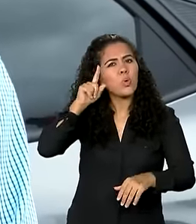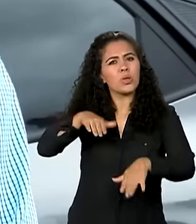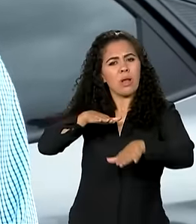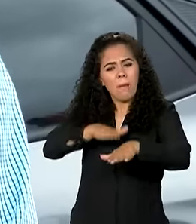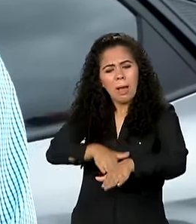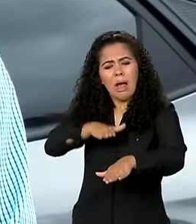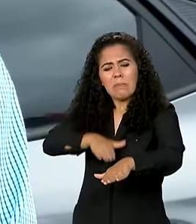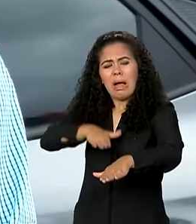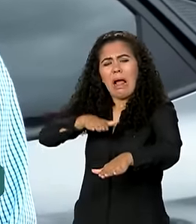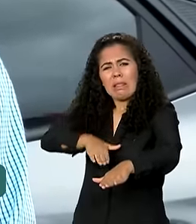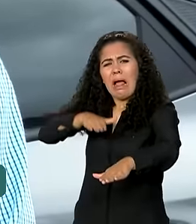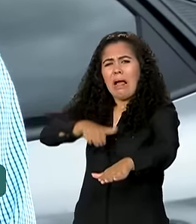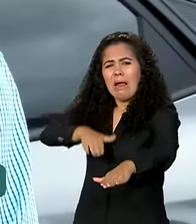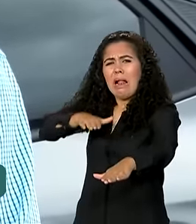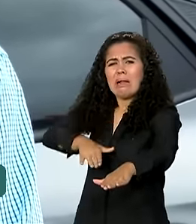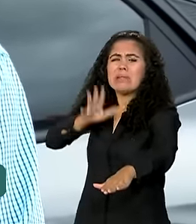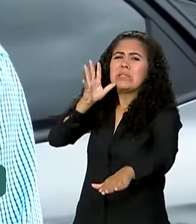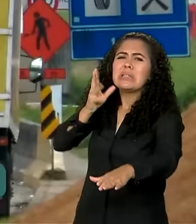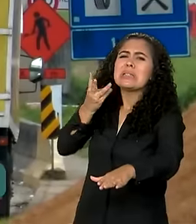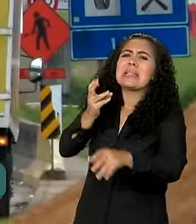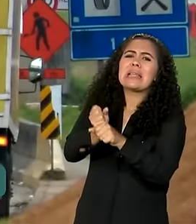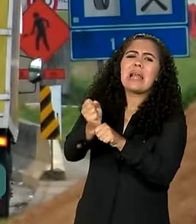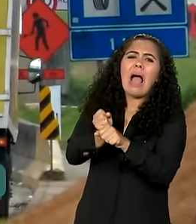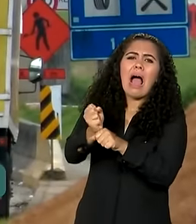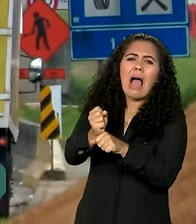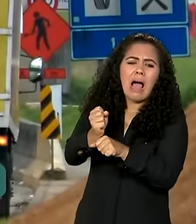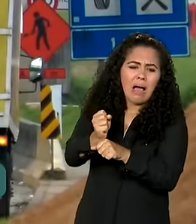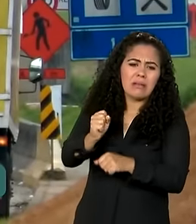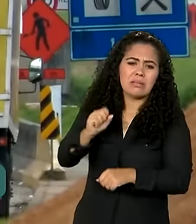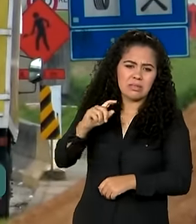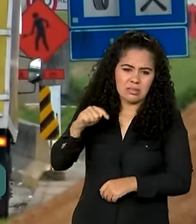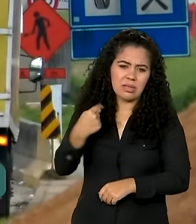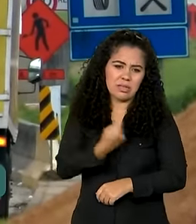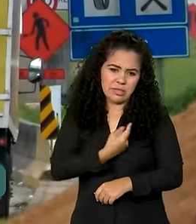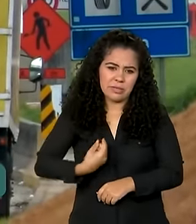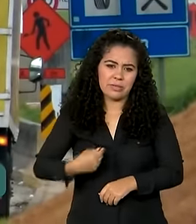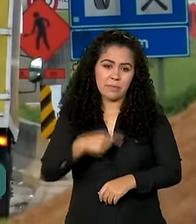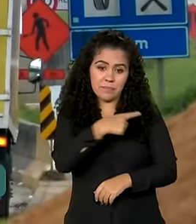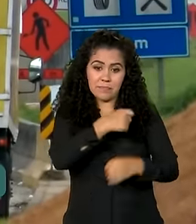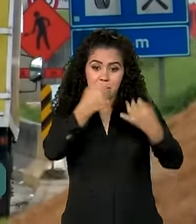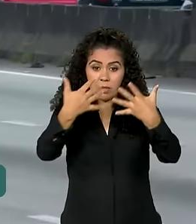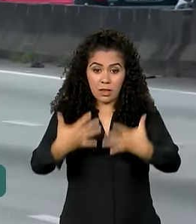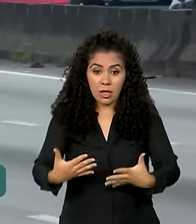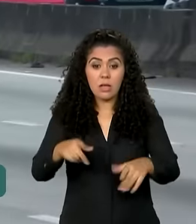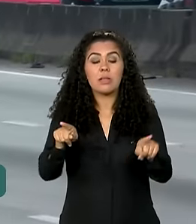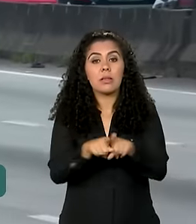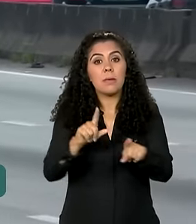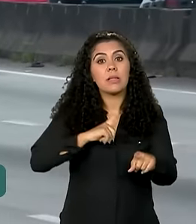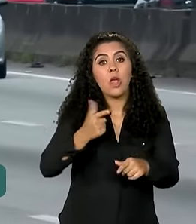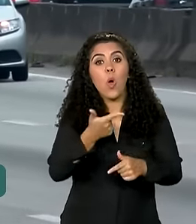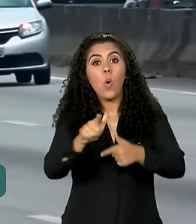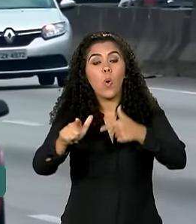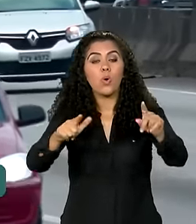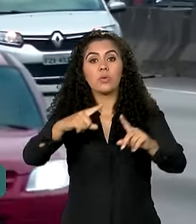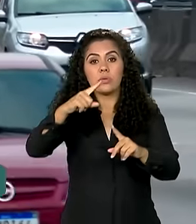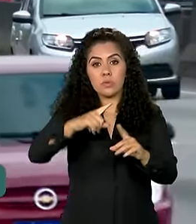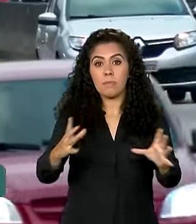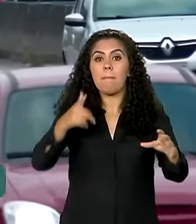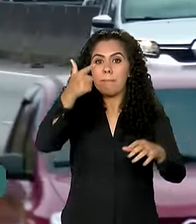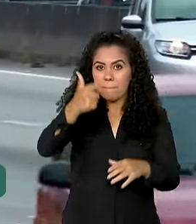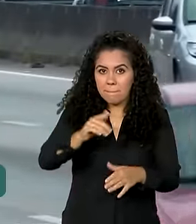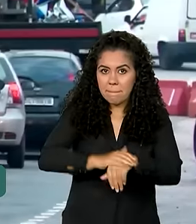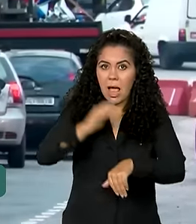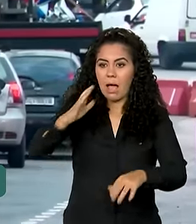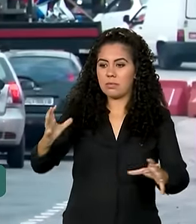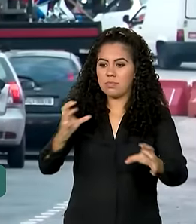sofrimento que existe há mais de 30 anos na região. Ao longo da concessão da Via Dutra, estão previstos outros R$ 15 bilhões em